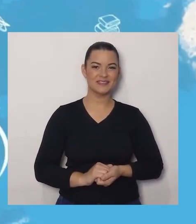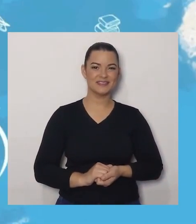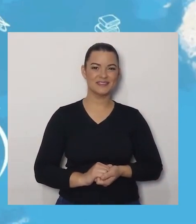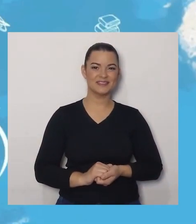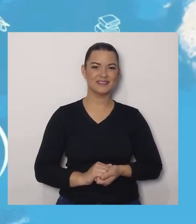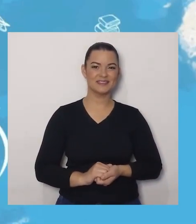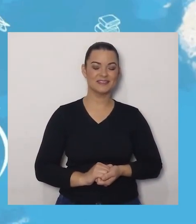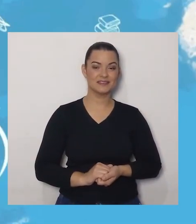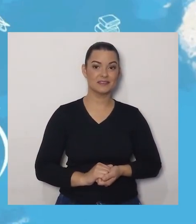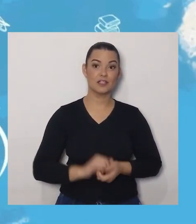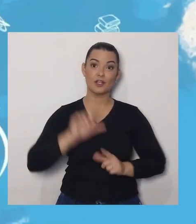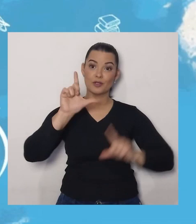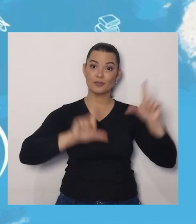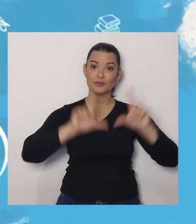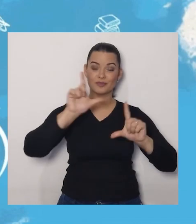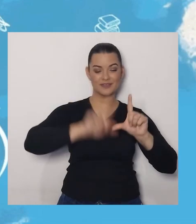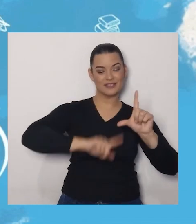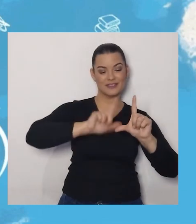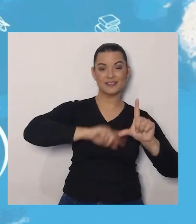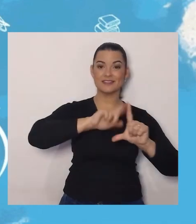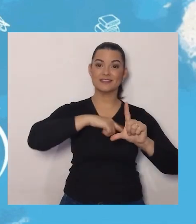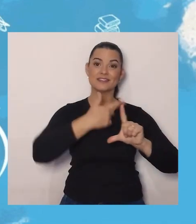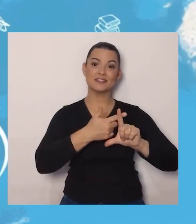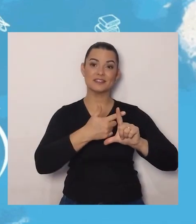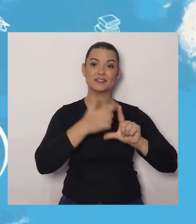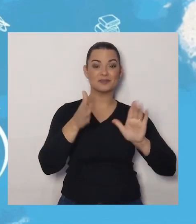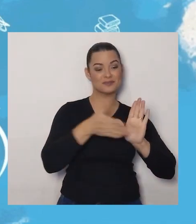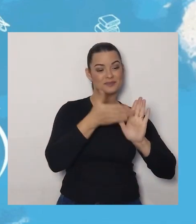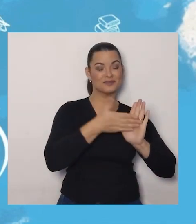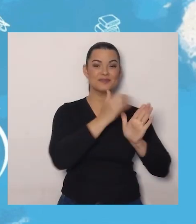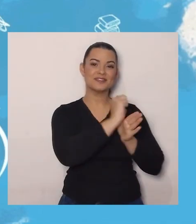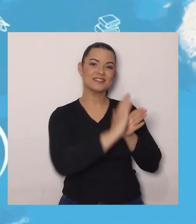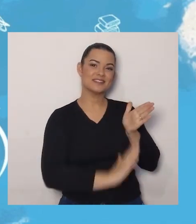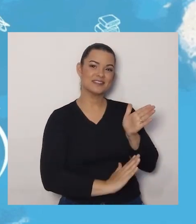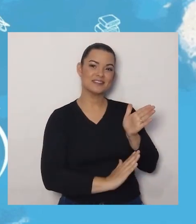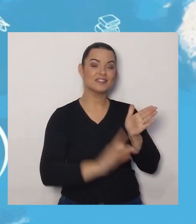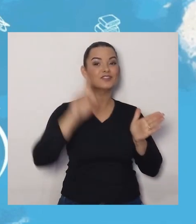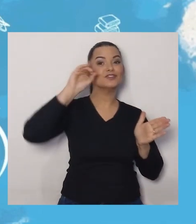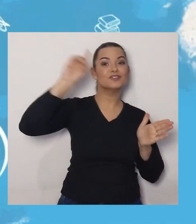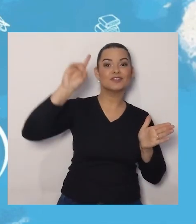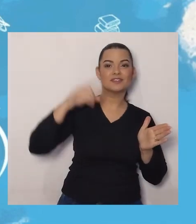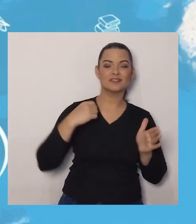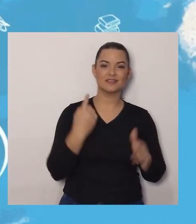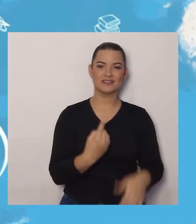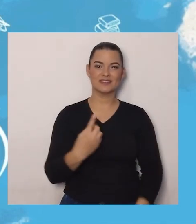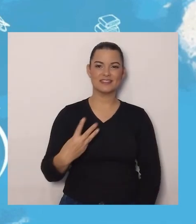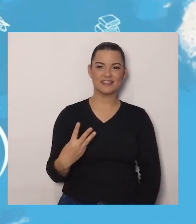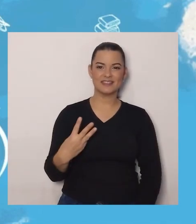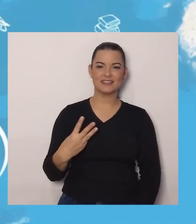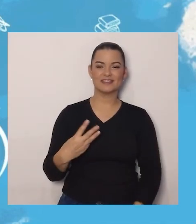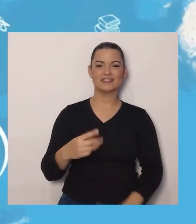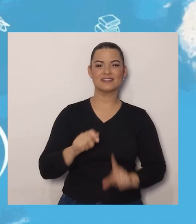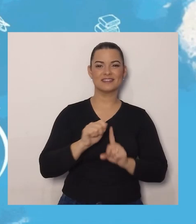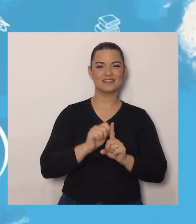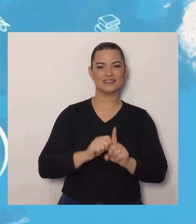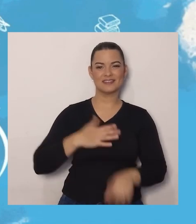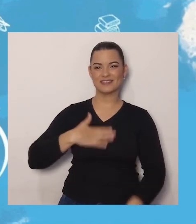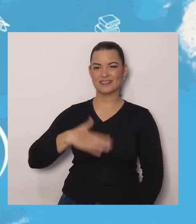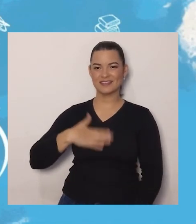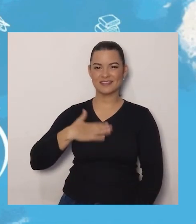Programa além das letras, Proposta do dia, Data, 13 do 8, 13 de agosto,